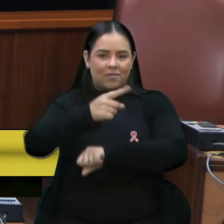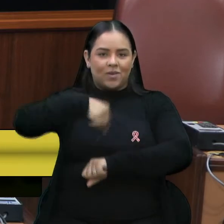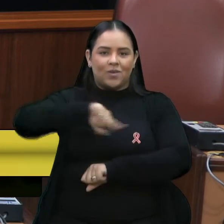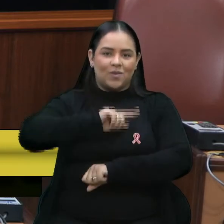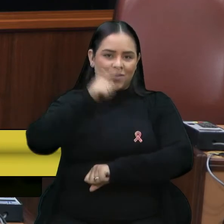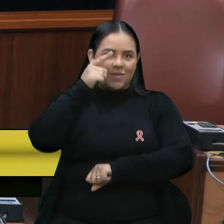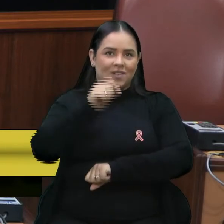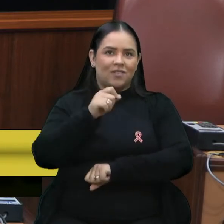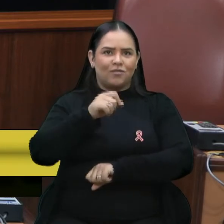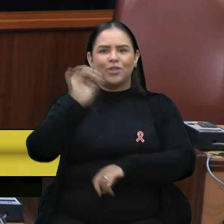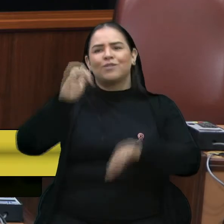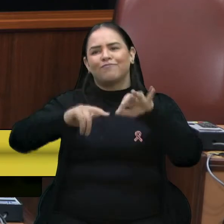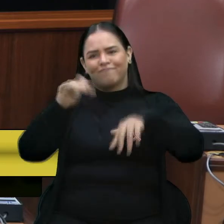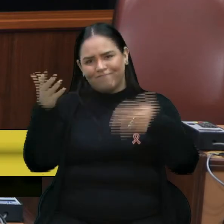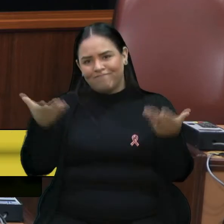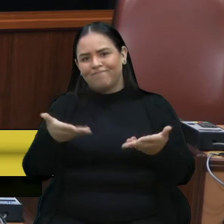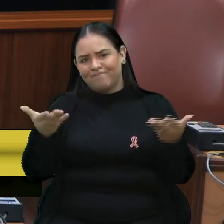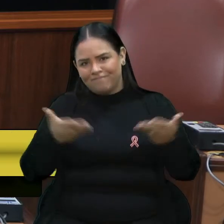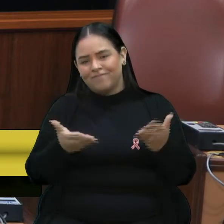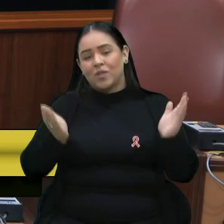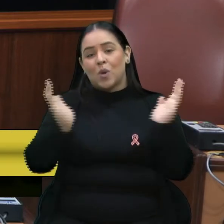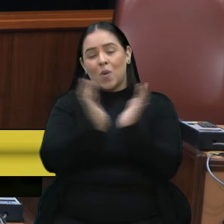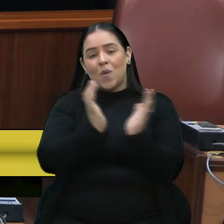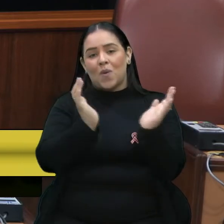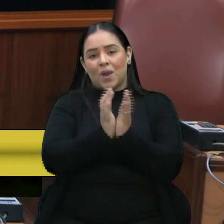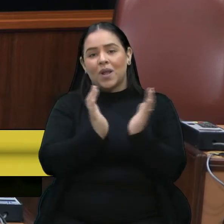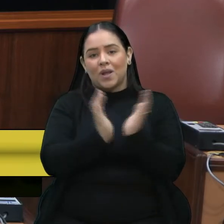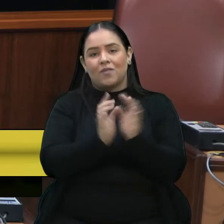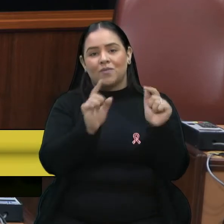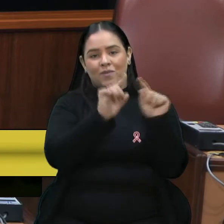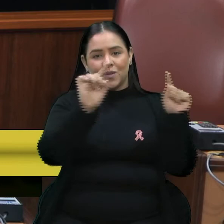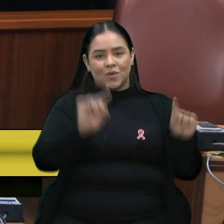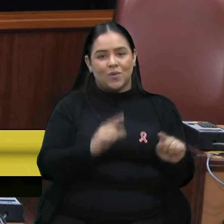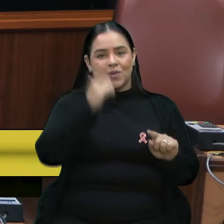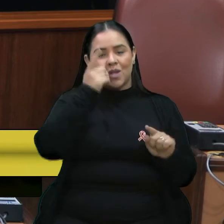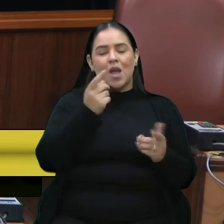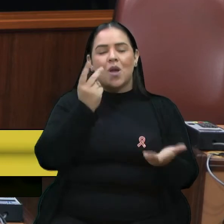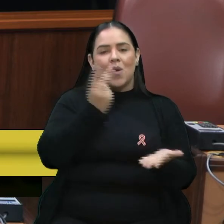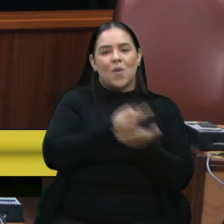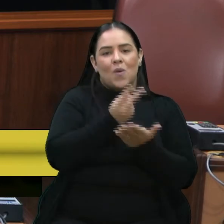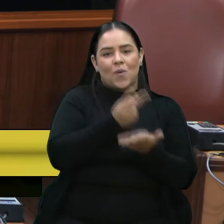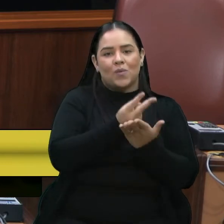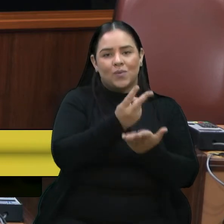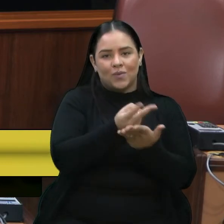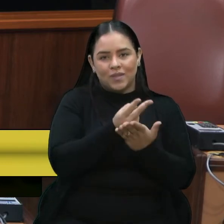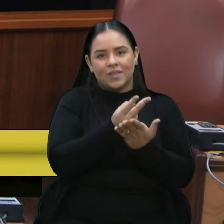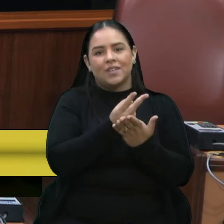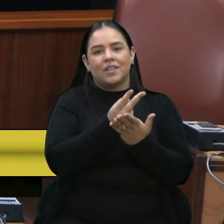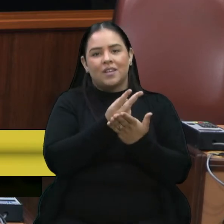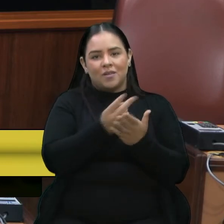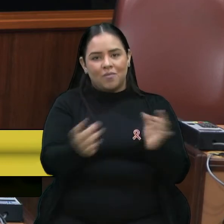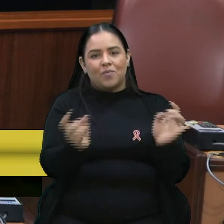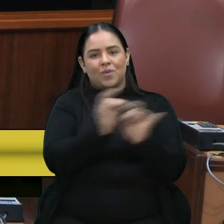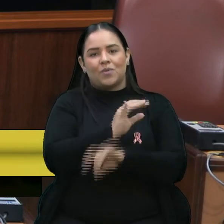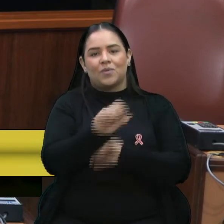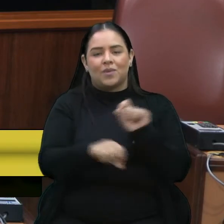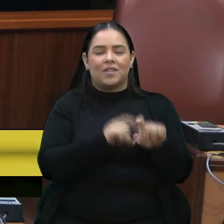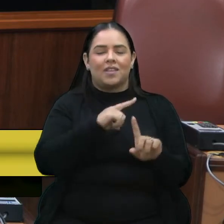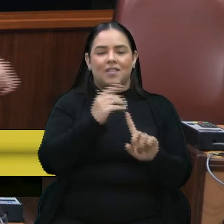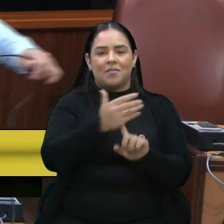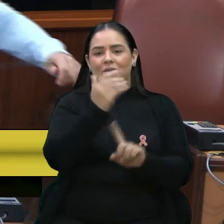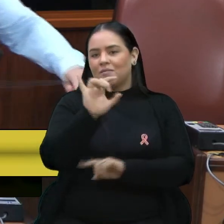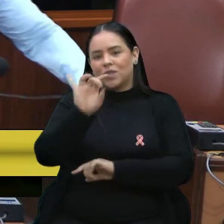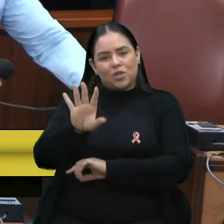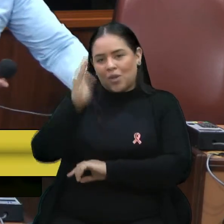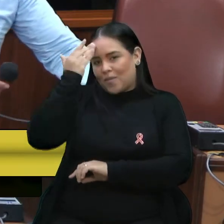colegas, servidores, possam continuar dando conta aí das demandas. Mas era isso. Obrigado.